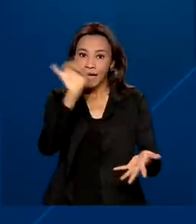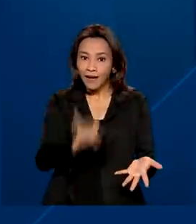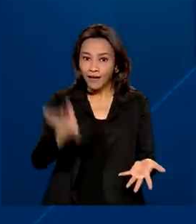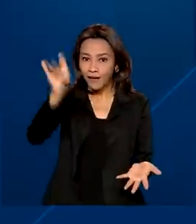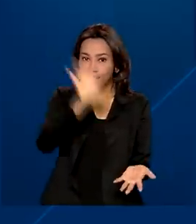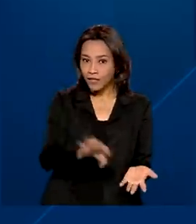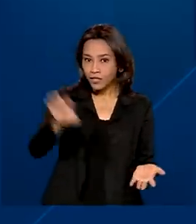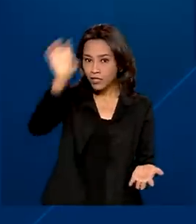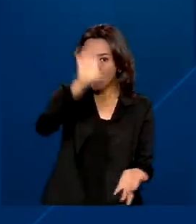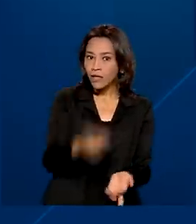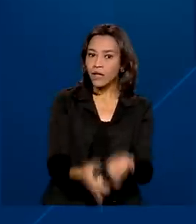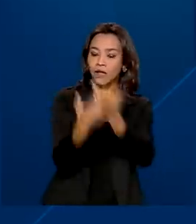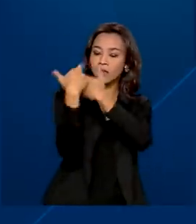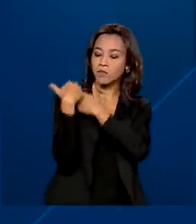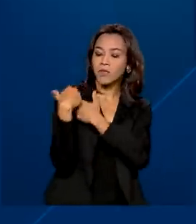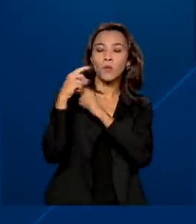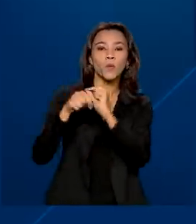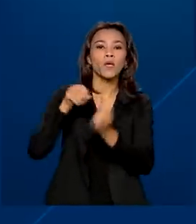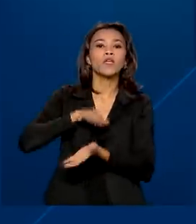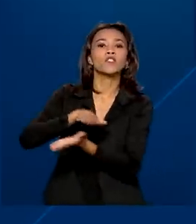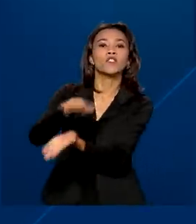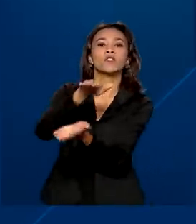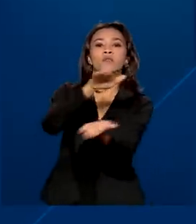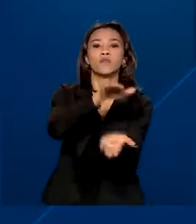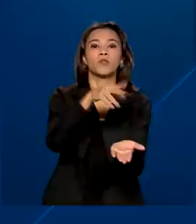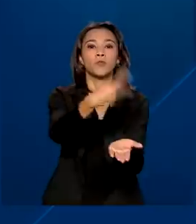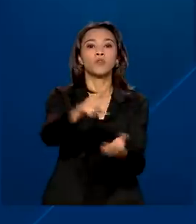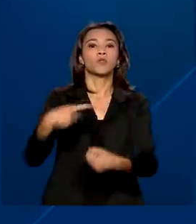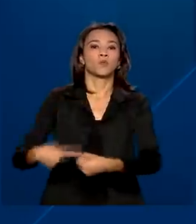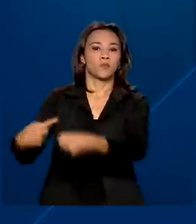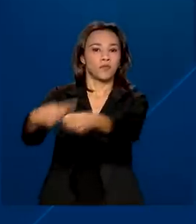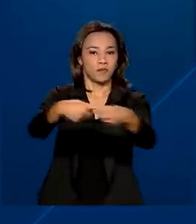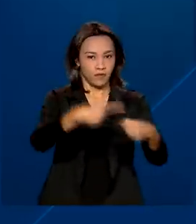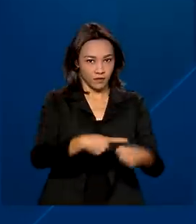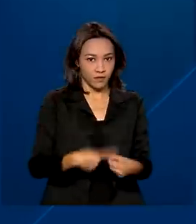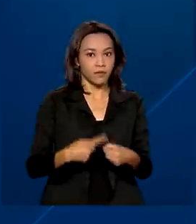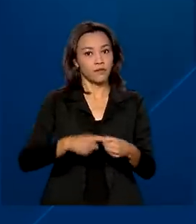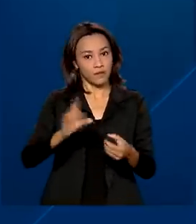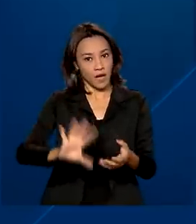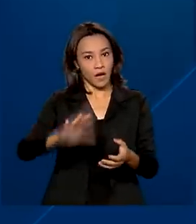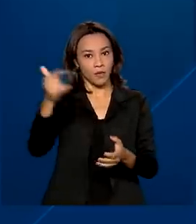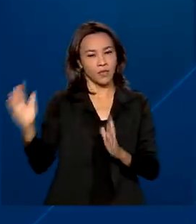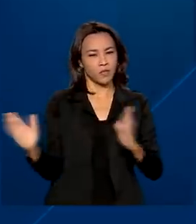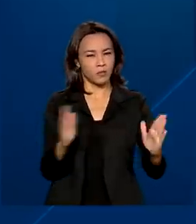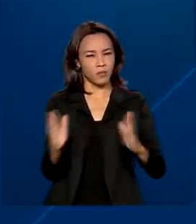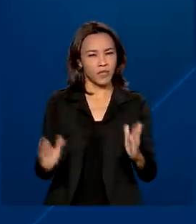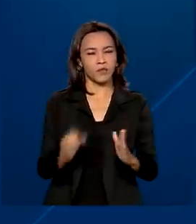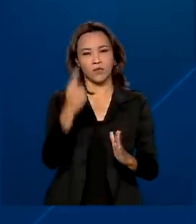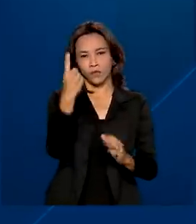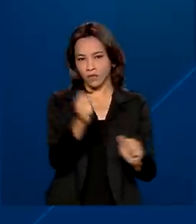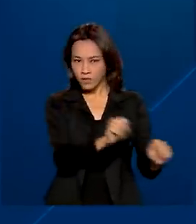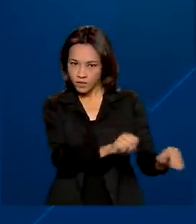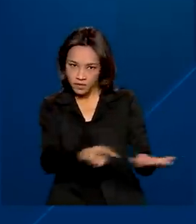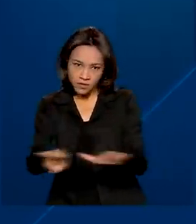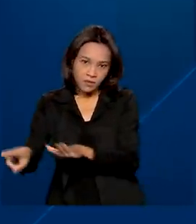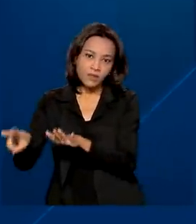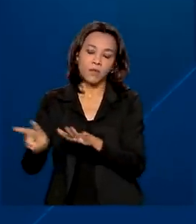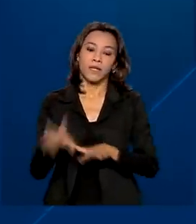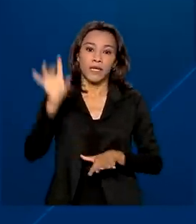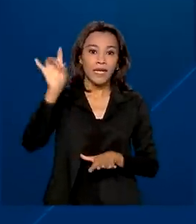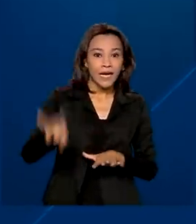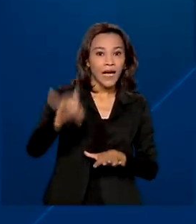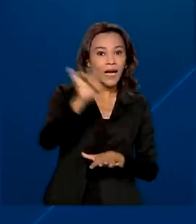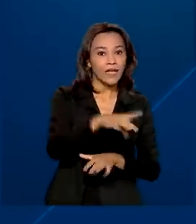responsável pela distribuição aos municípios, o que deve ocorrer em até sete dias. E cada município